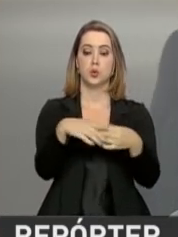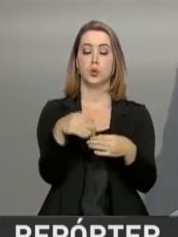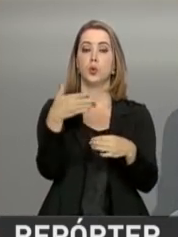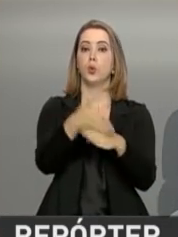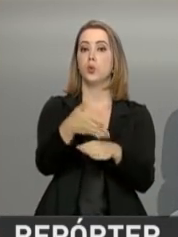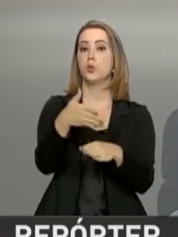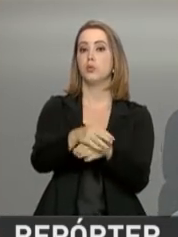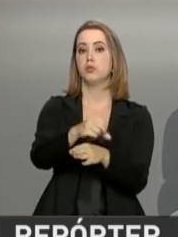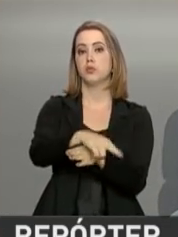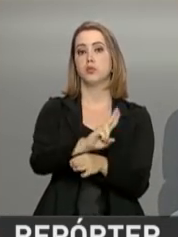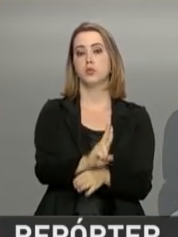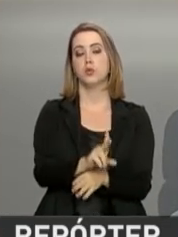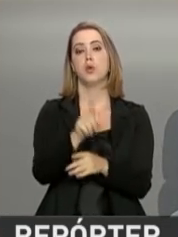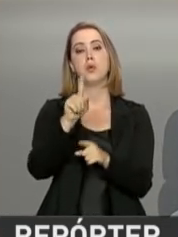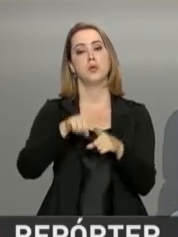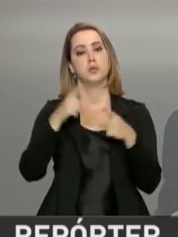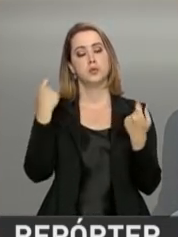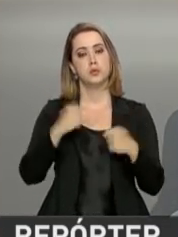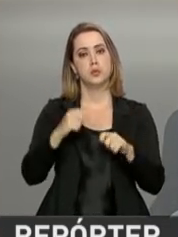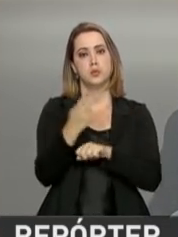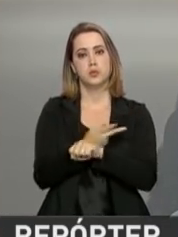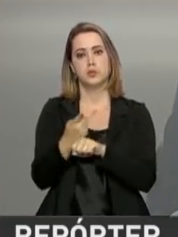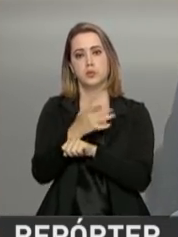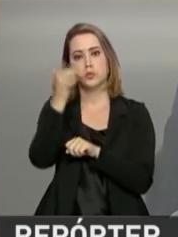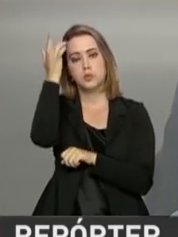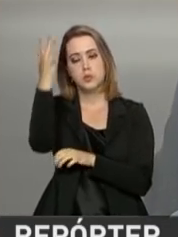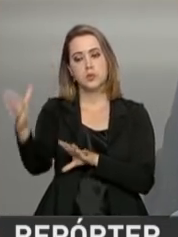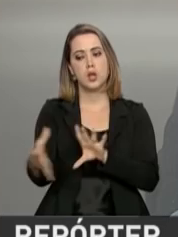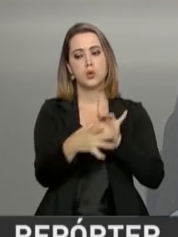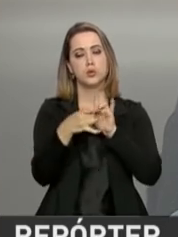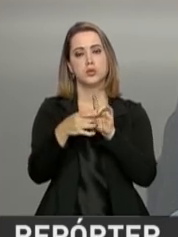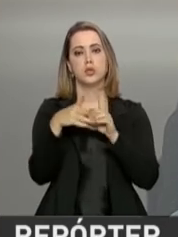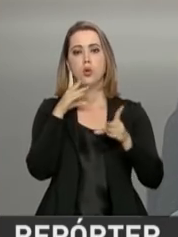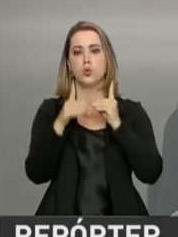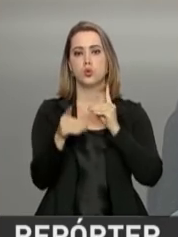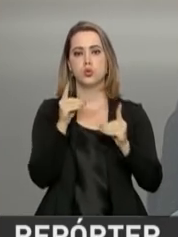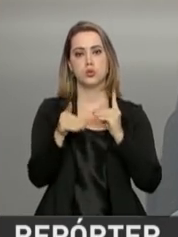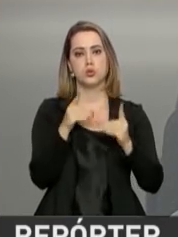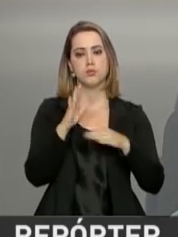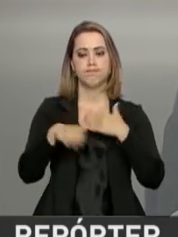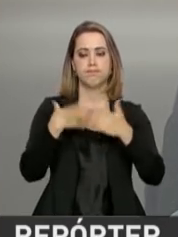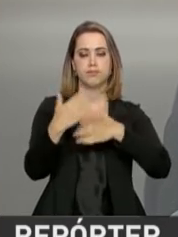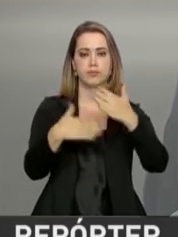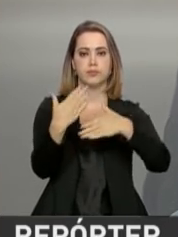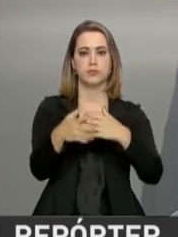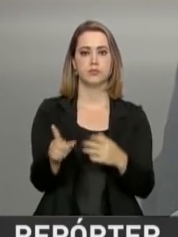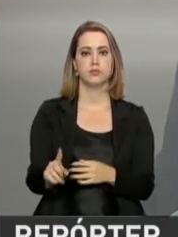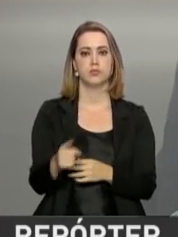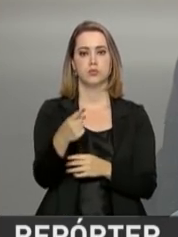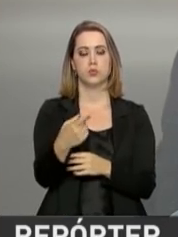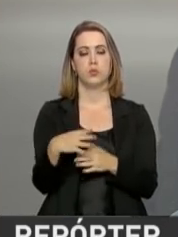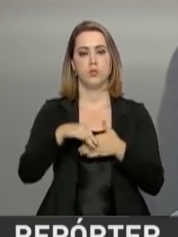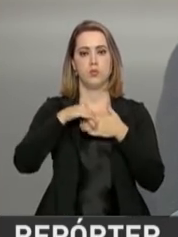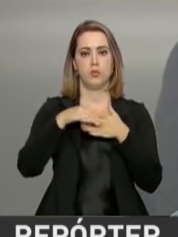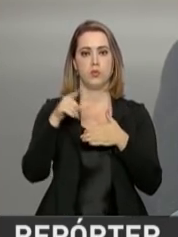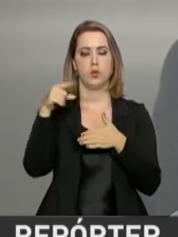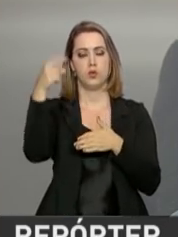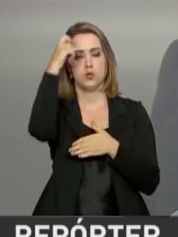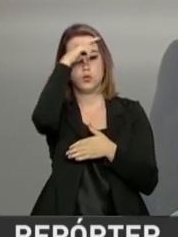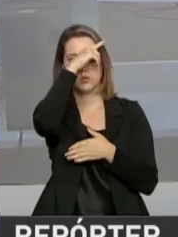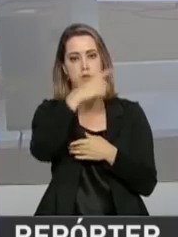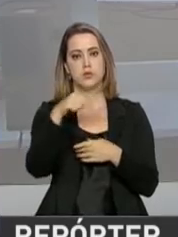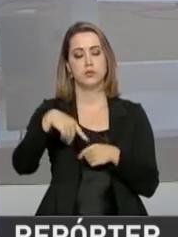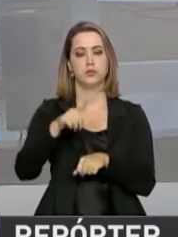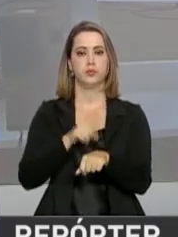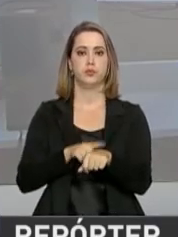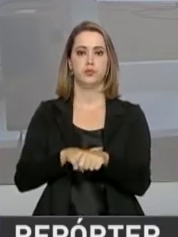mas o papel do secretário-geral deve ser o de procurar facilitar o diálogo para que seja possível avançar num domínio que se tem verificado tão difícil nos últimos